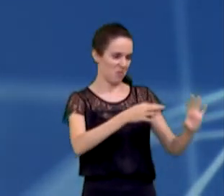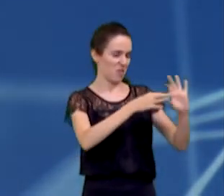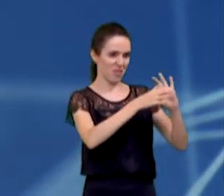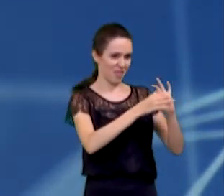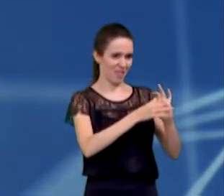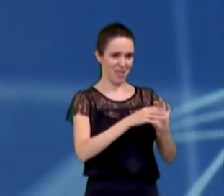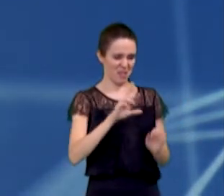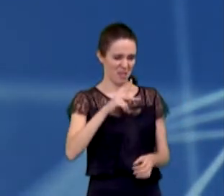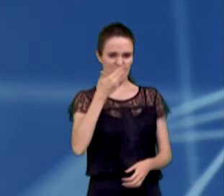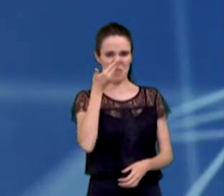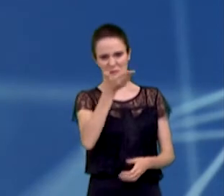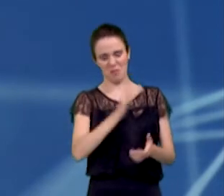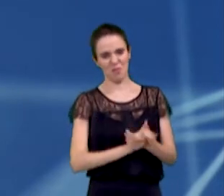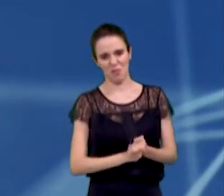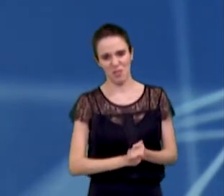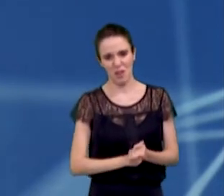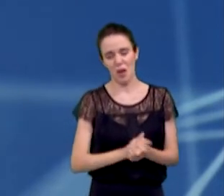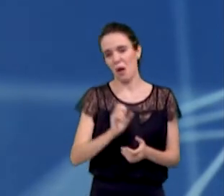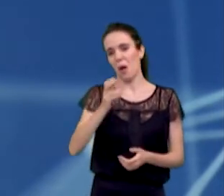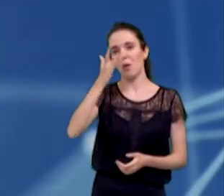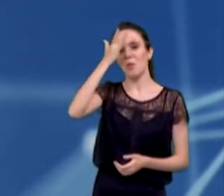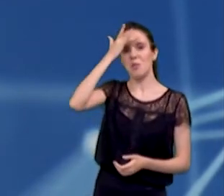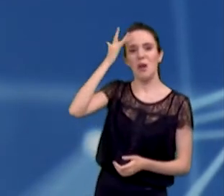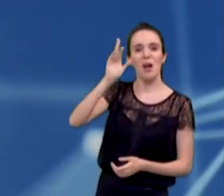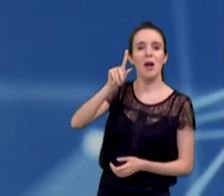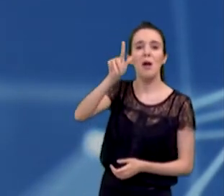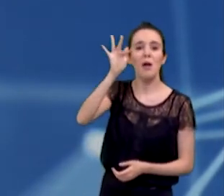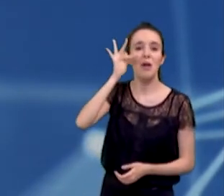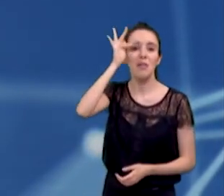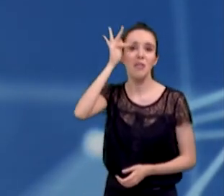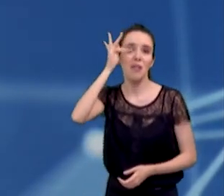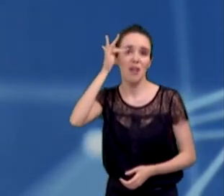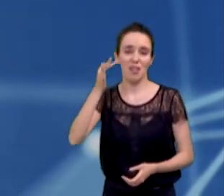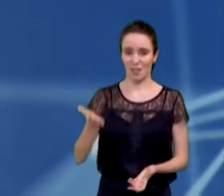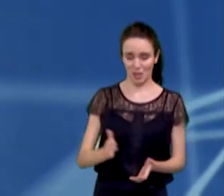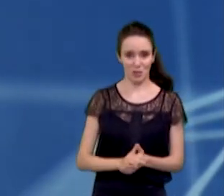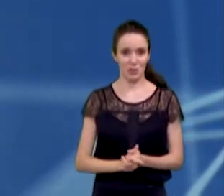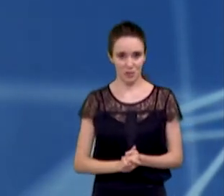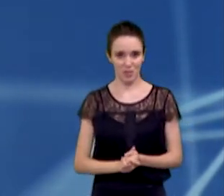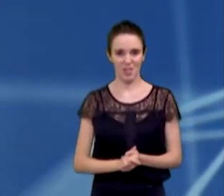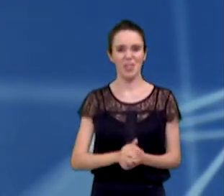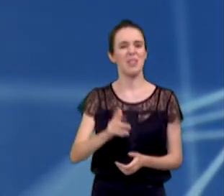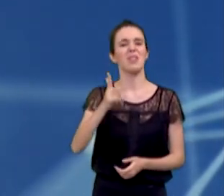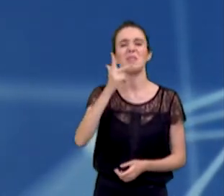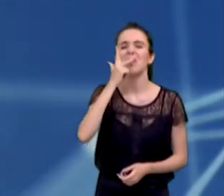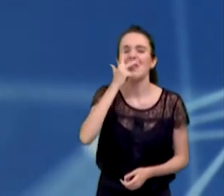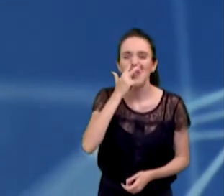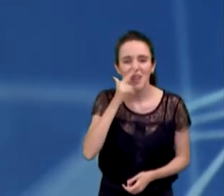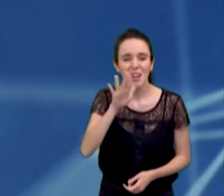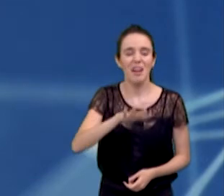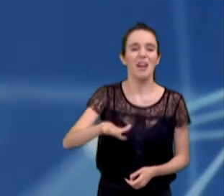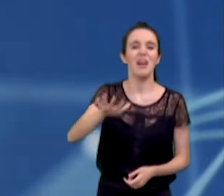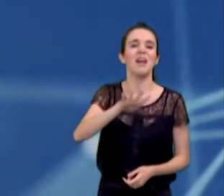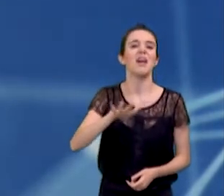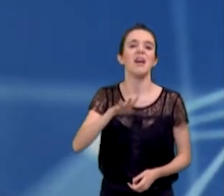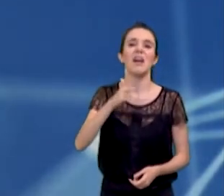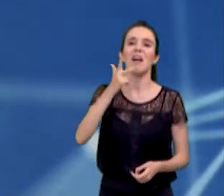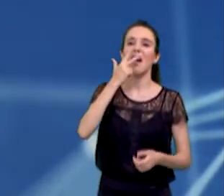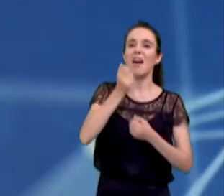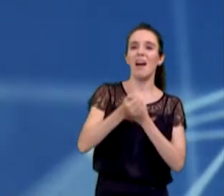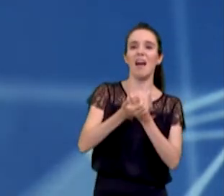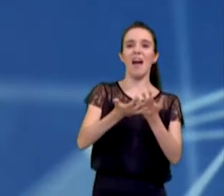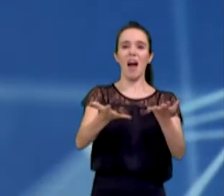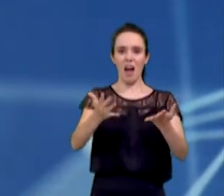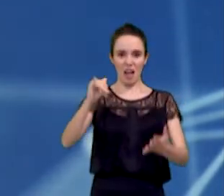como o senhor, ou seja os mais tímidos como o Felício, jogam contra São José dos Campos. Infelizmente, eles tentaram entregar de bandeja